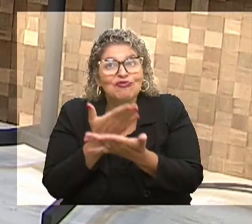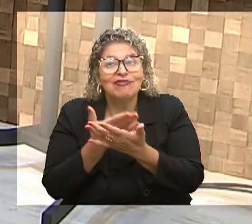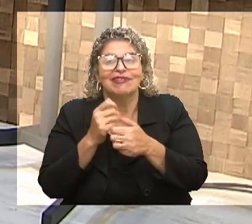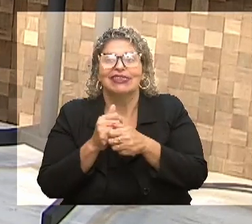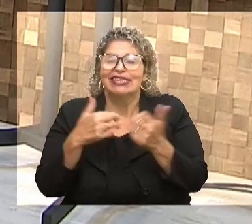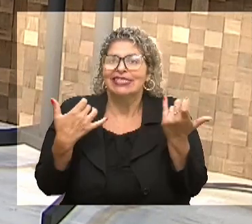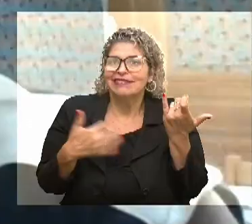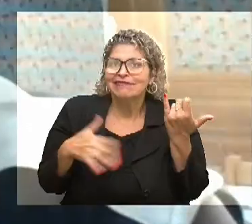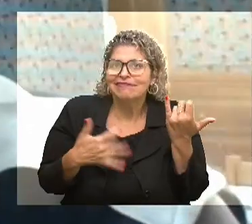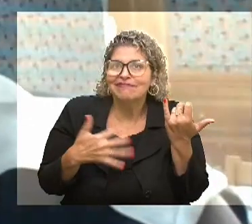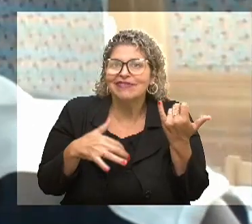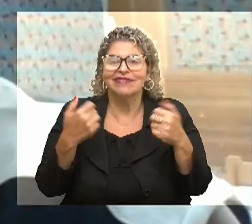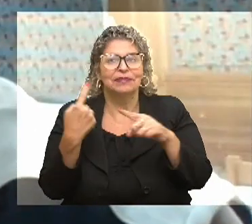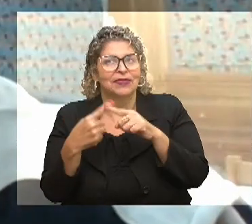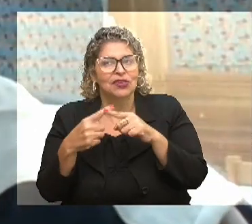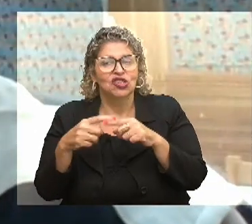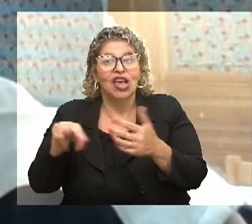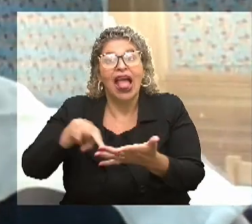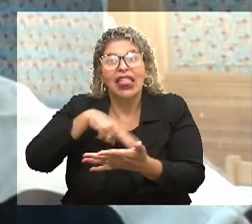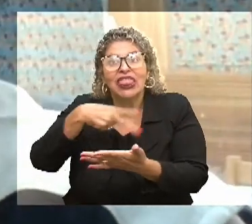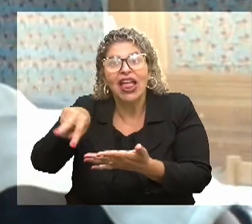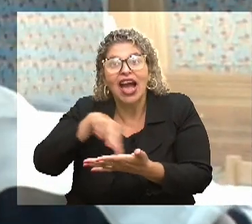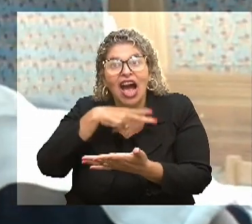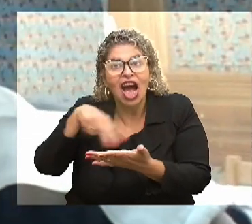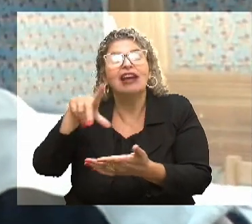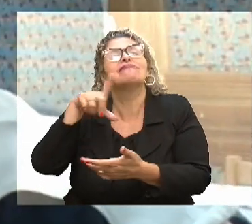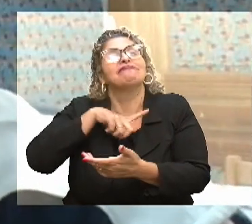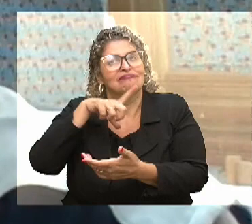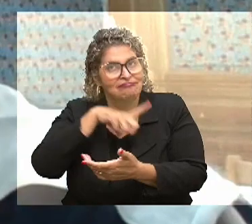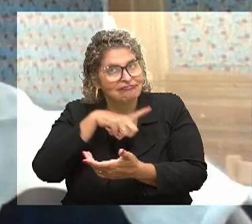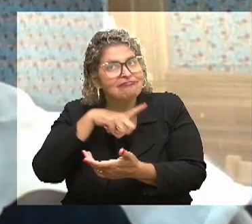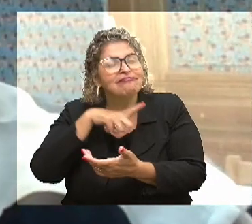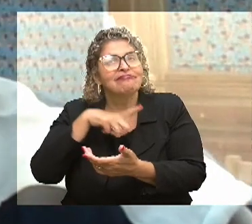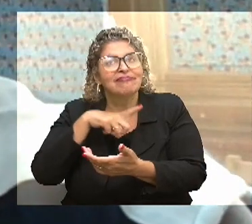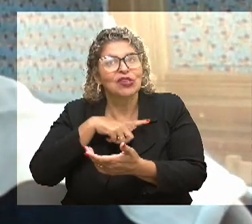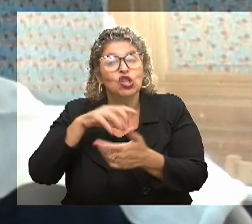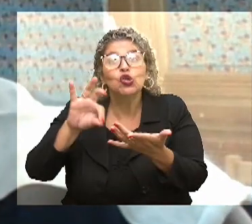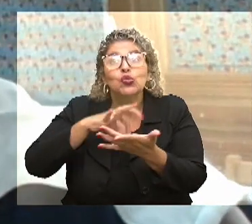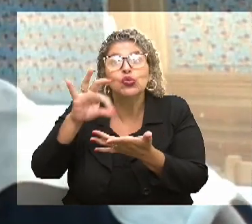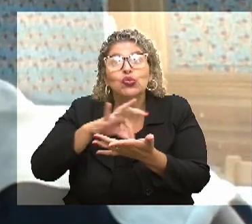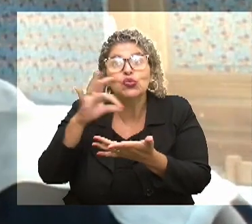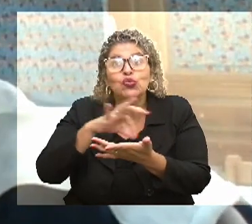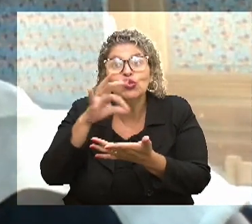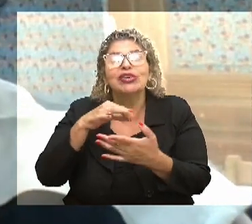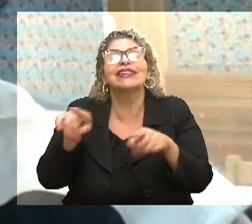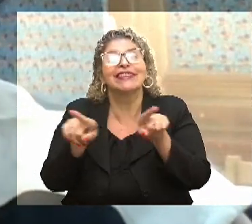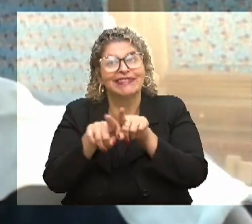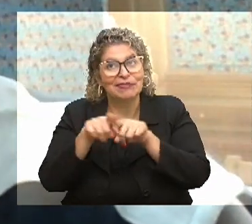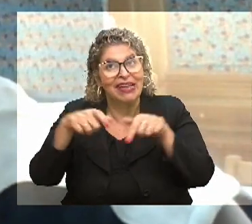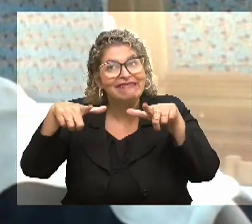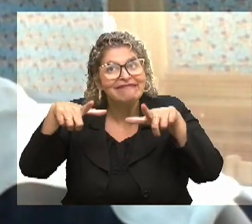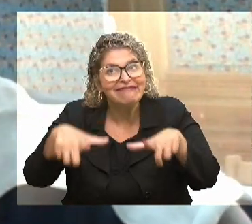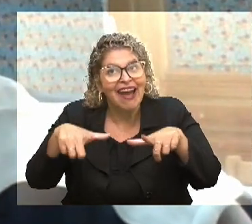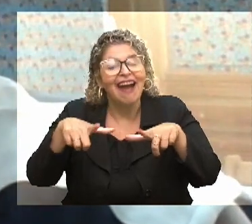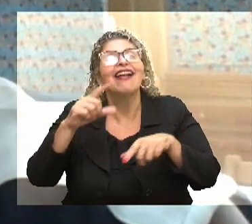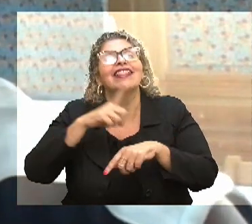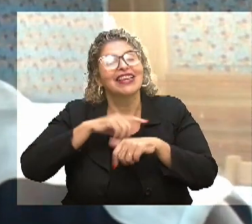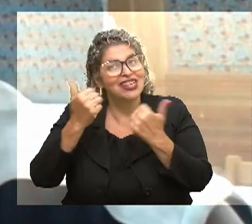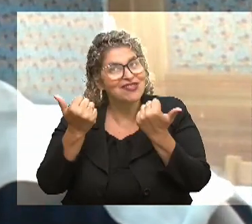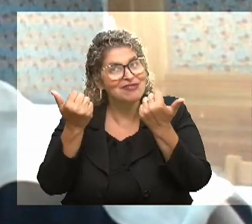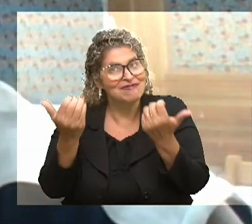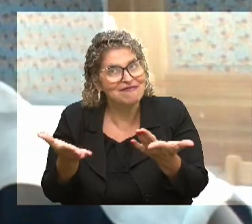percussão. Nós temos aula de dança, né? Hoje o nosso costura aí tem uma sala que a gente ganhou